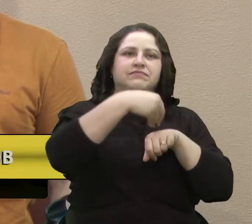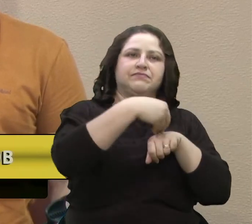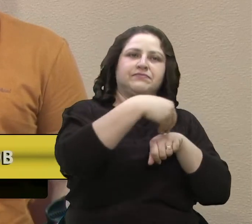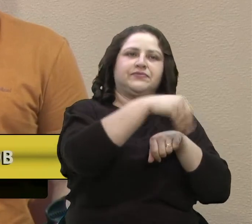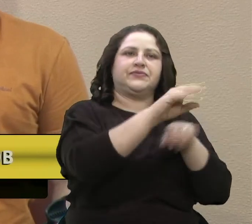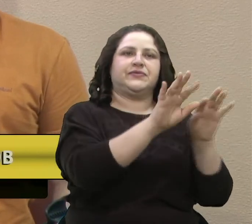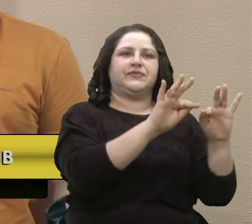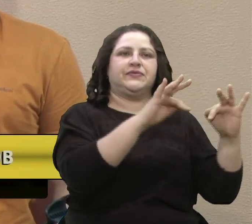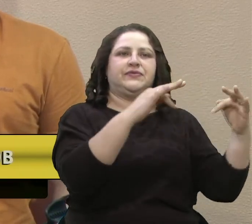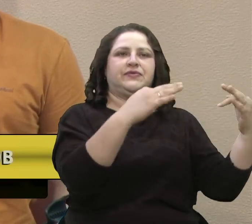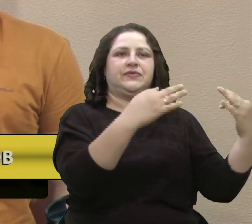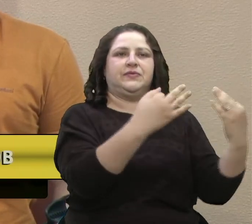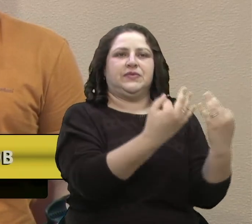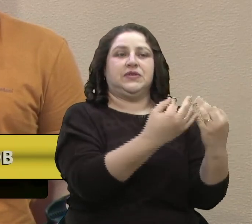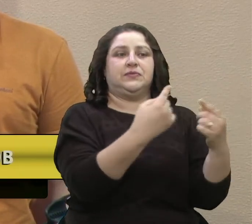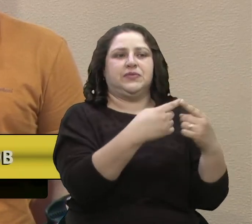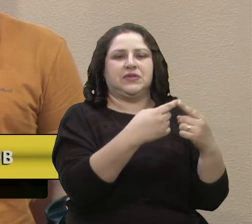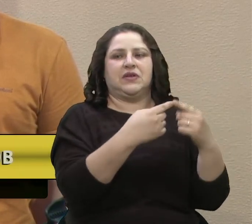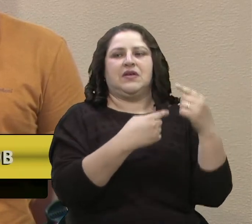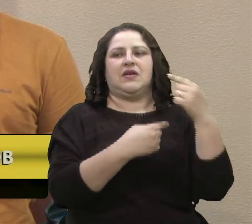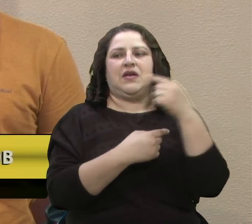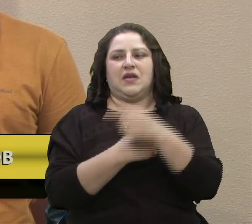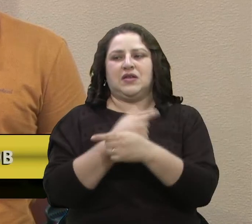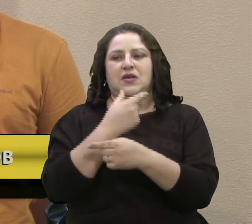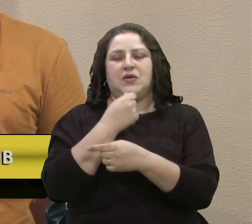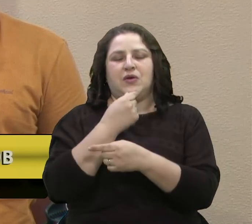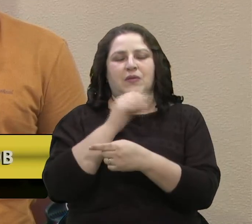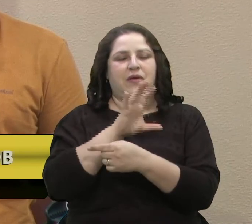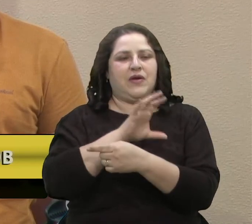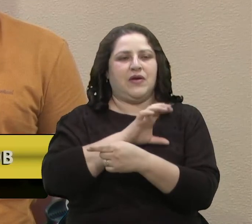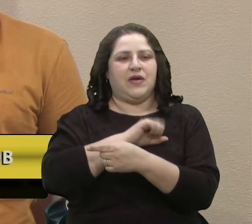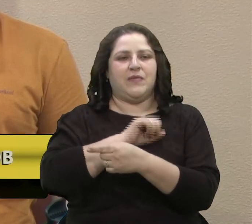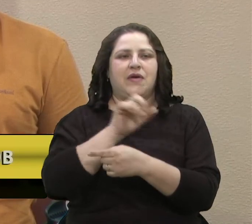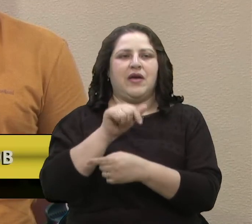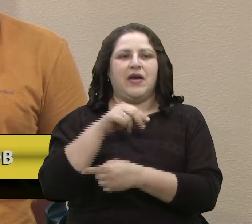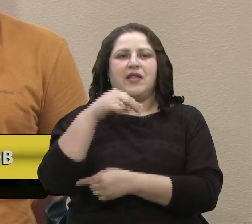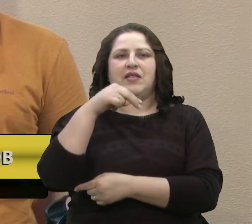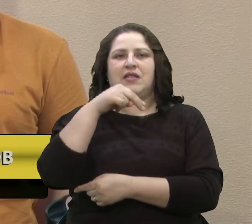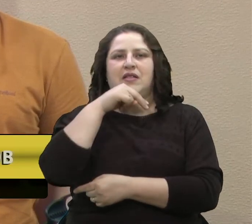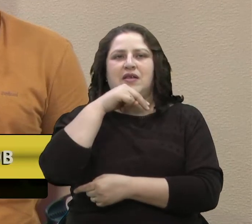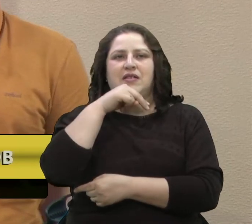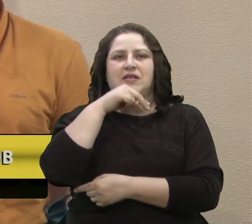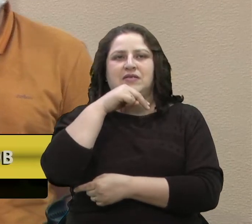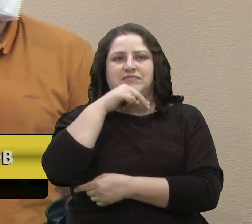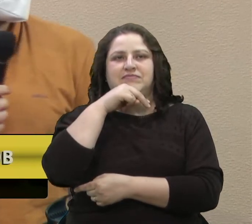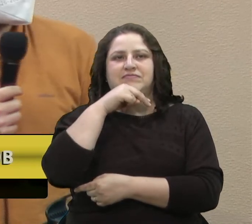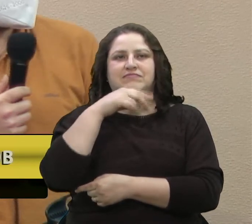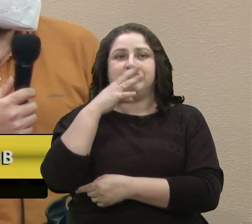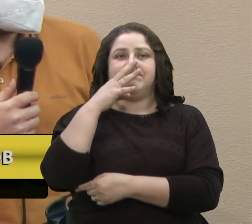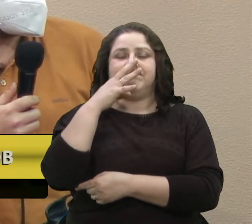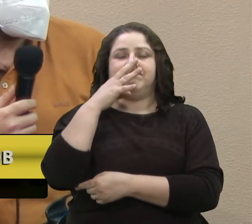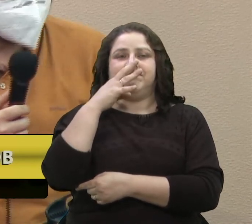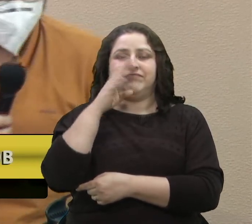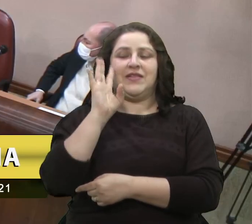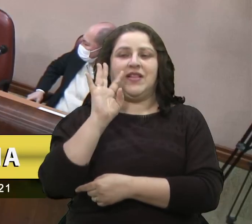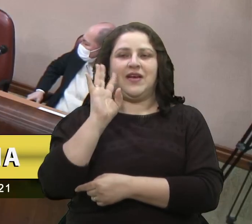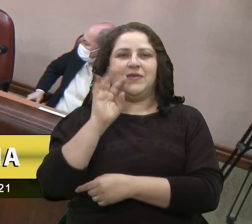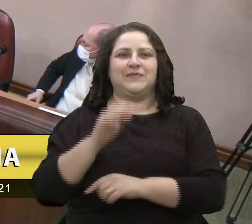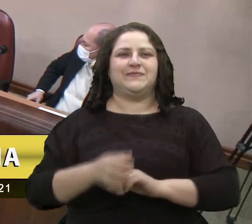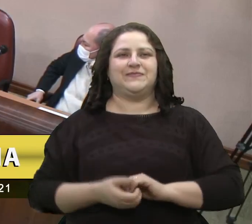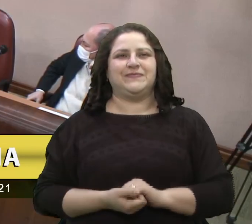se tinha uma paixão do Norberto, era essa neta dele. Impressionante e é legal demais isso. Obrigado, senhor presidente.